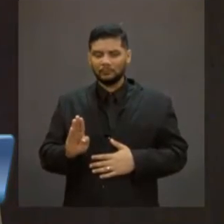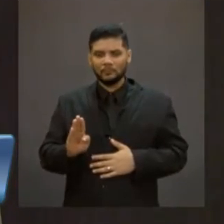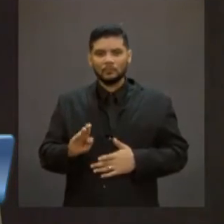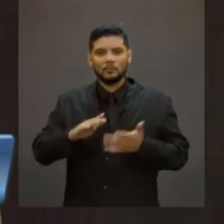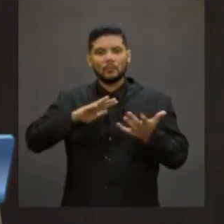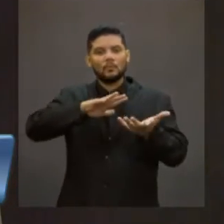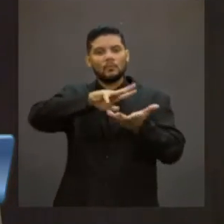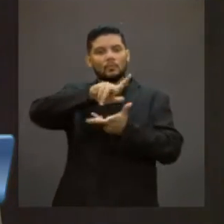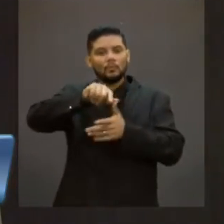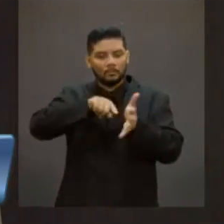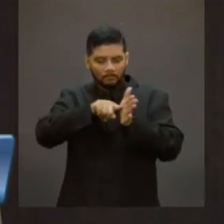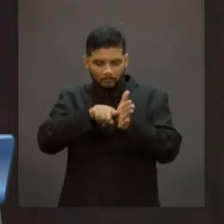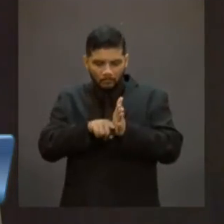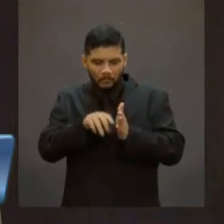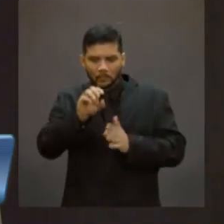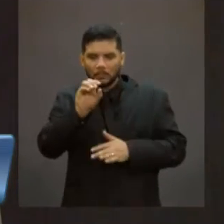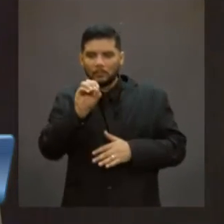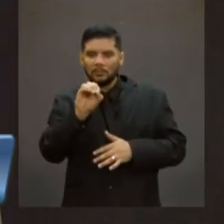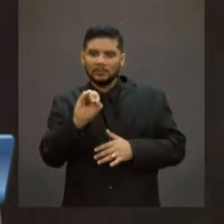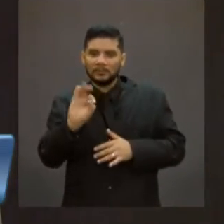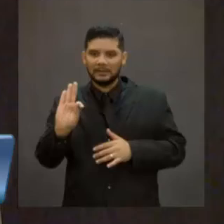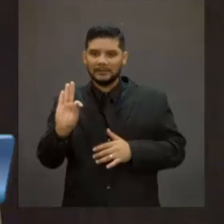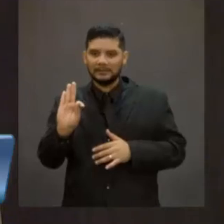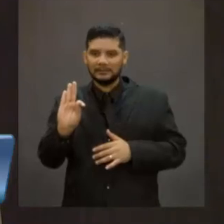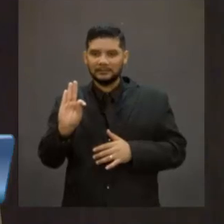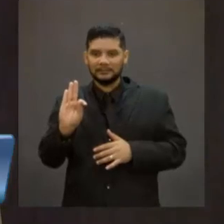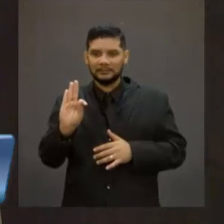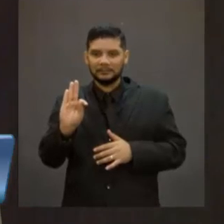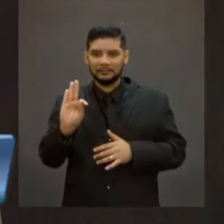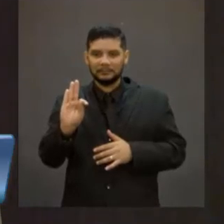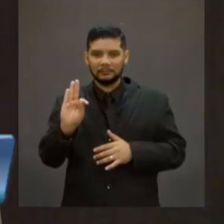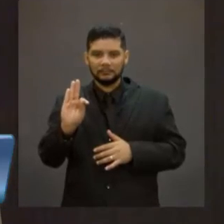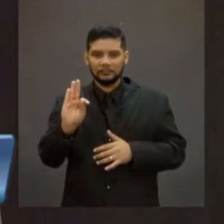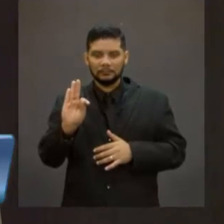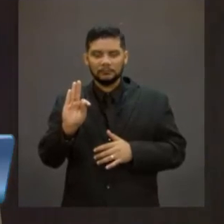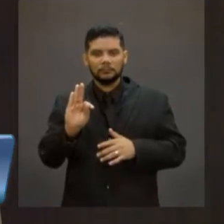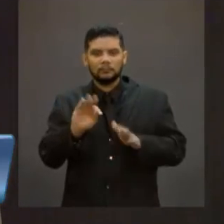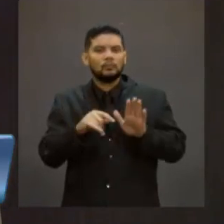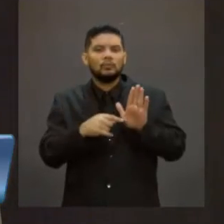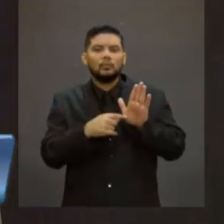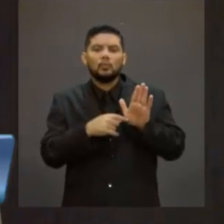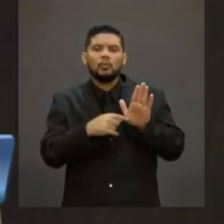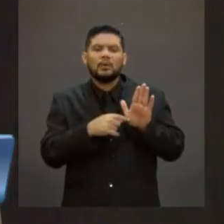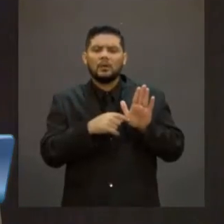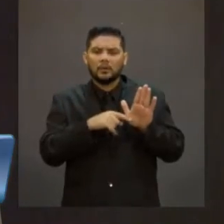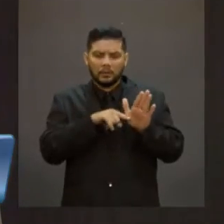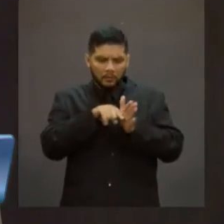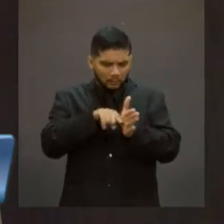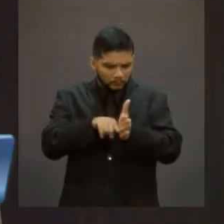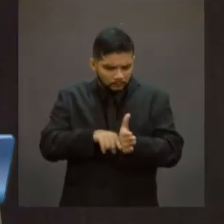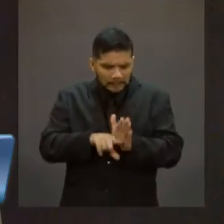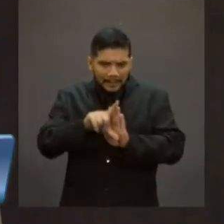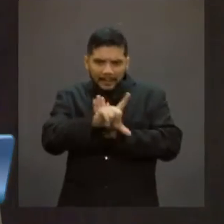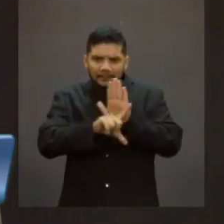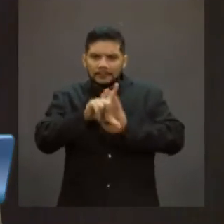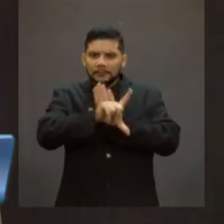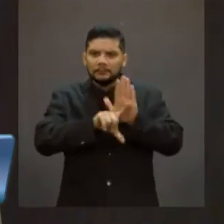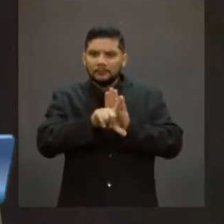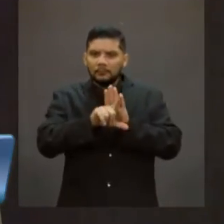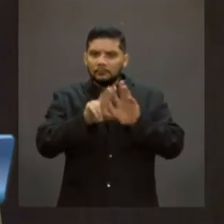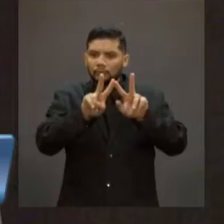medidos pela OIT em nível de legislação protetiva ao trabalhador e à trabalhadora.